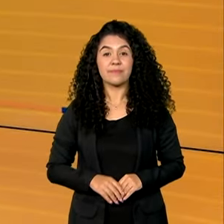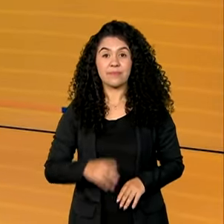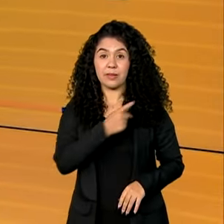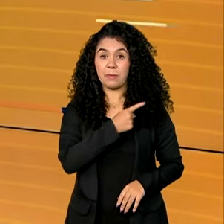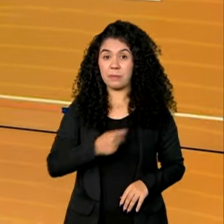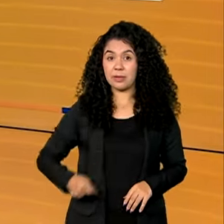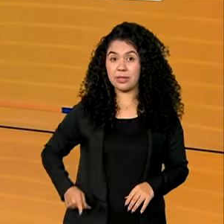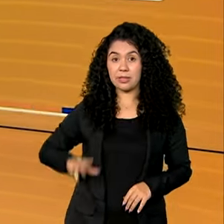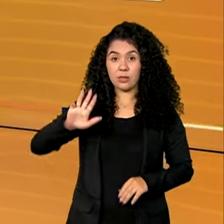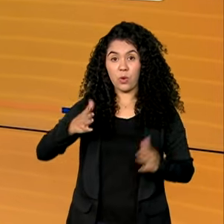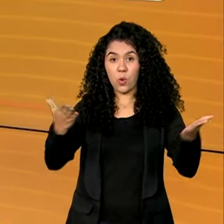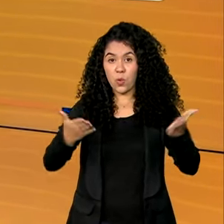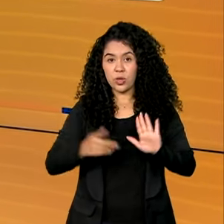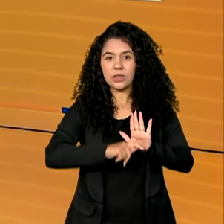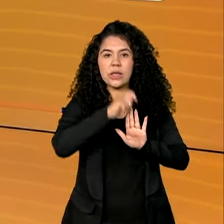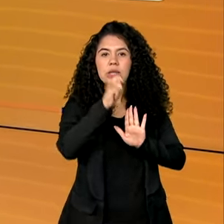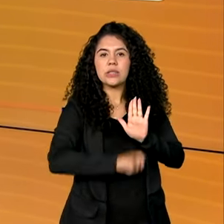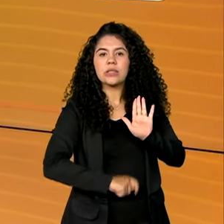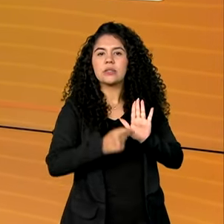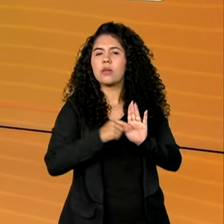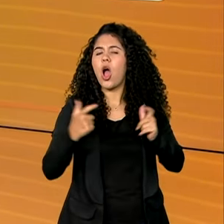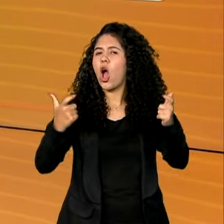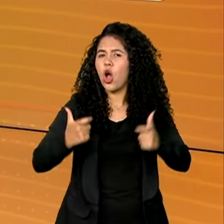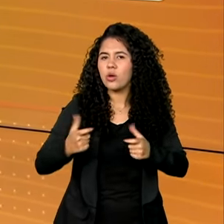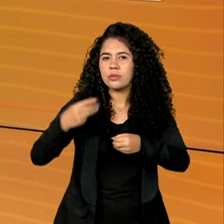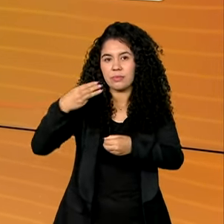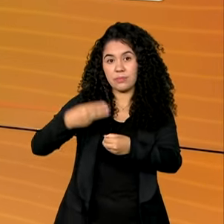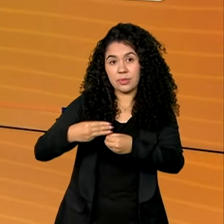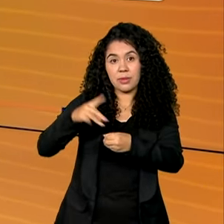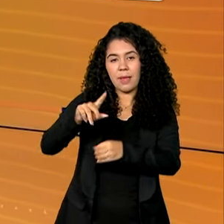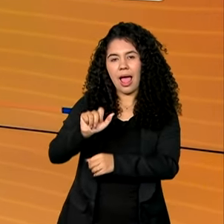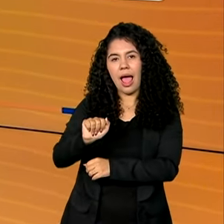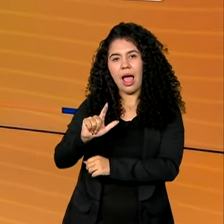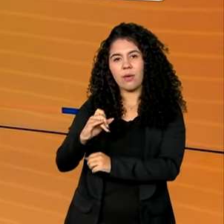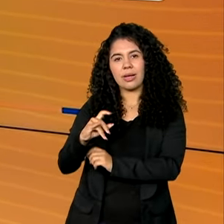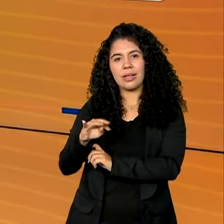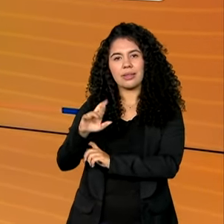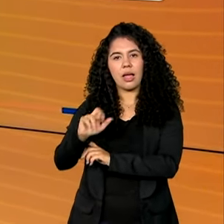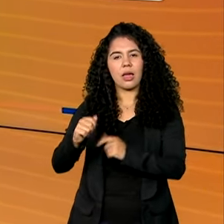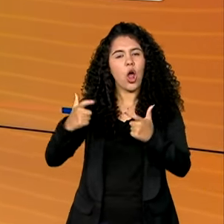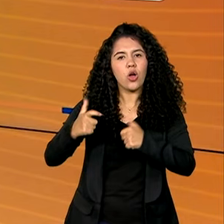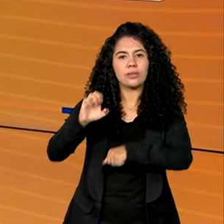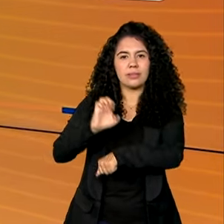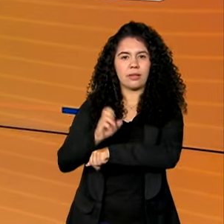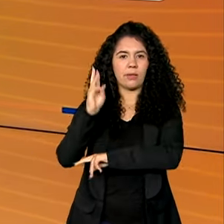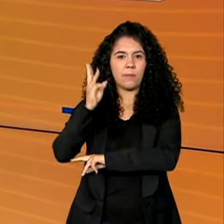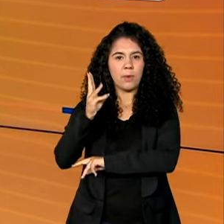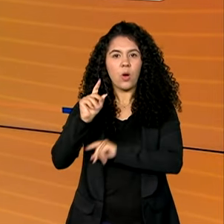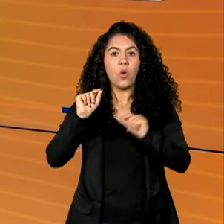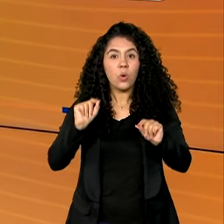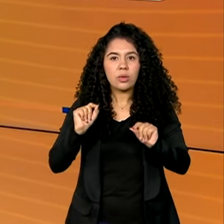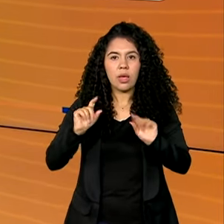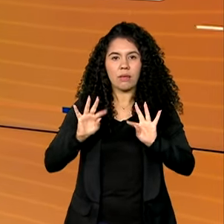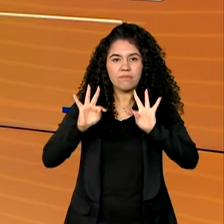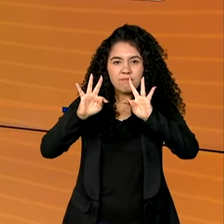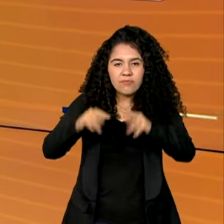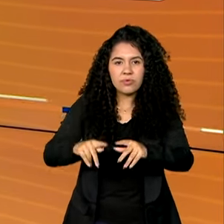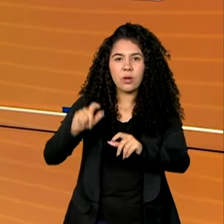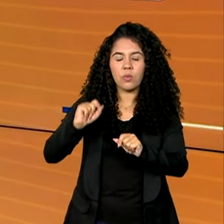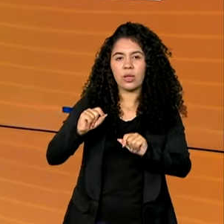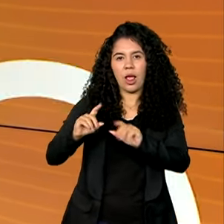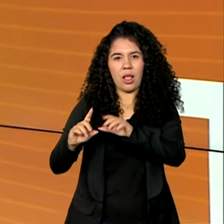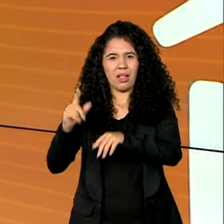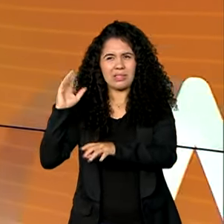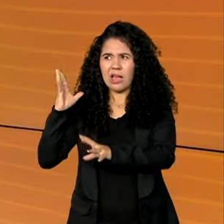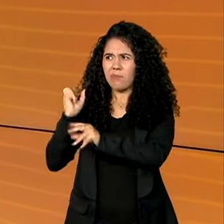Presidente Lula assina hoje em Alcântara, no Maranhão, acordo que encerra o impasse de décadas entre militares e